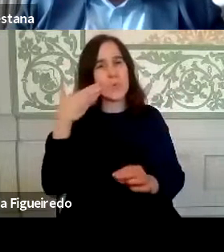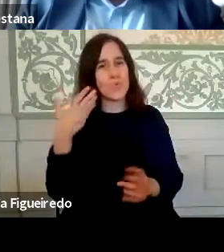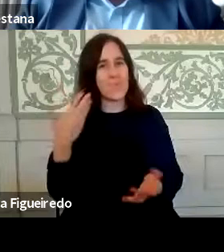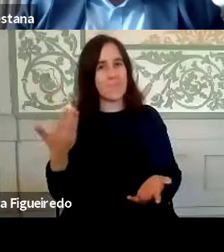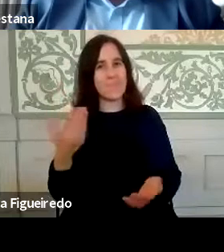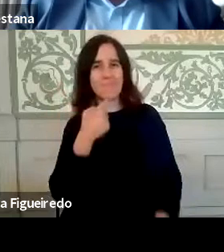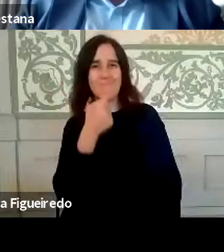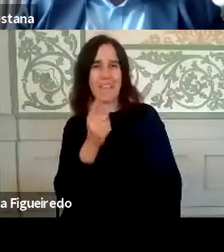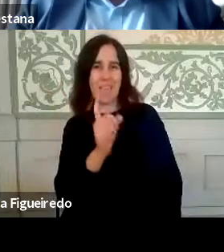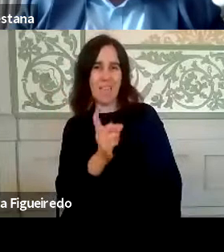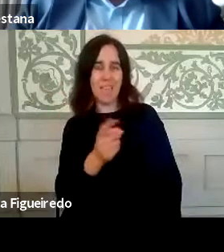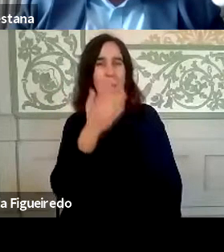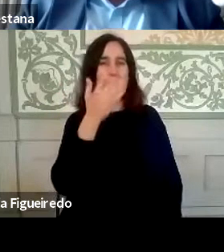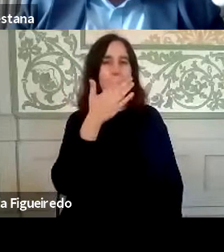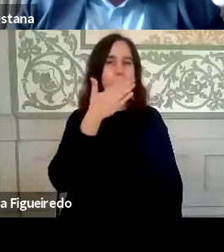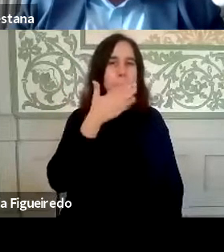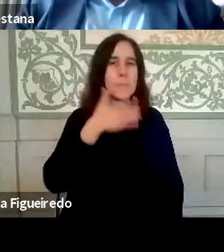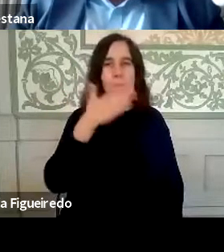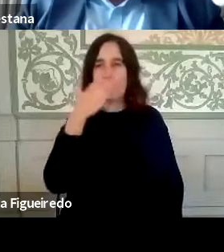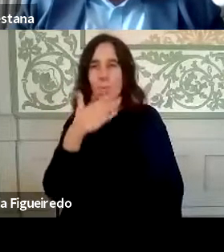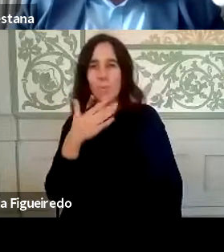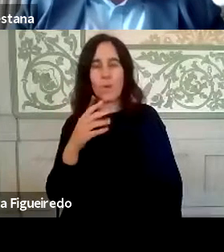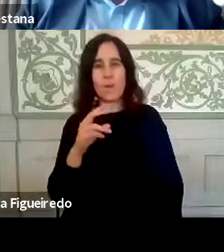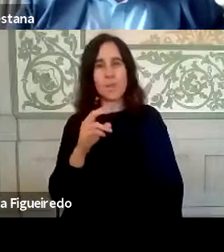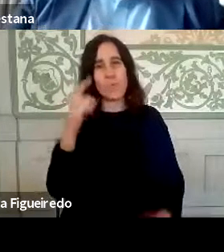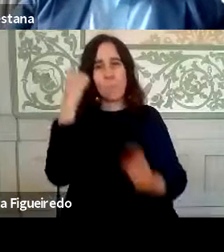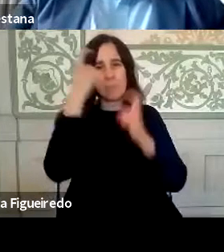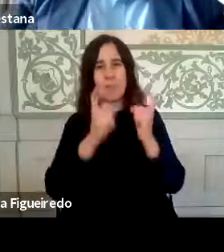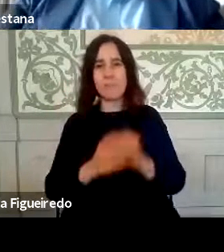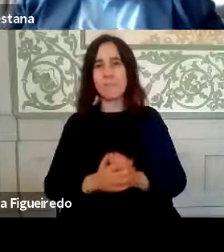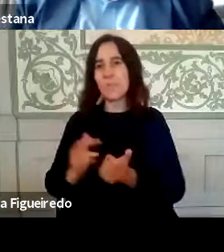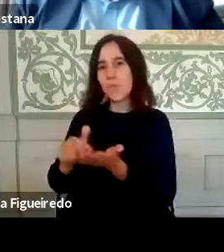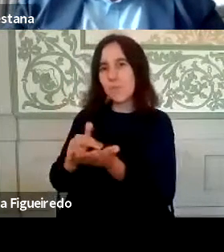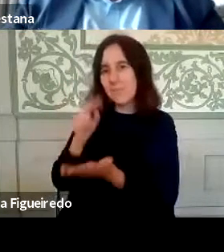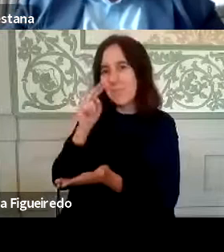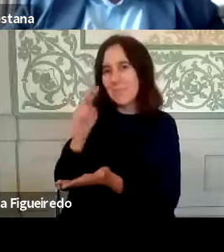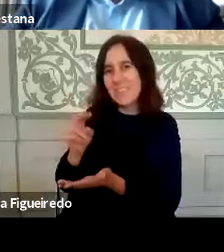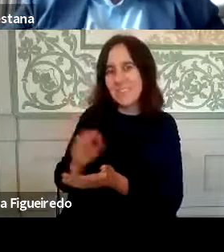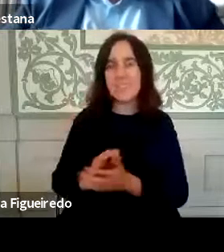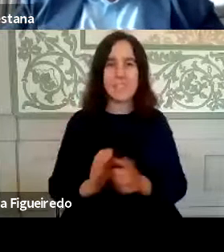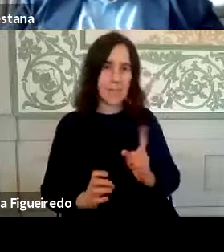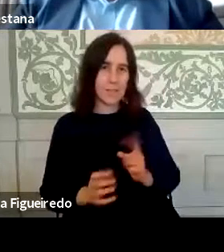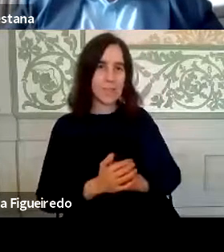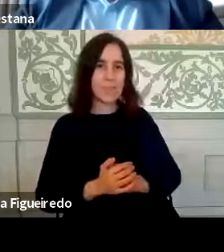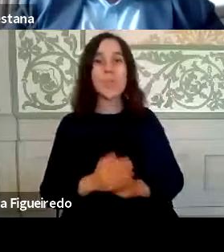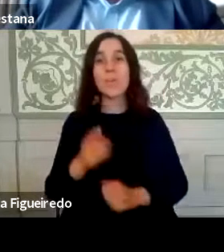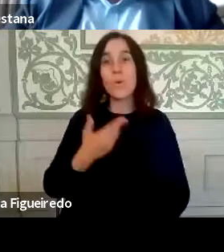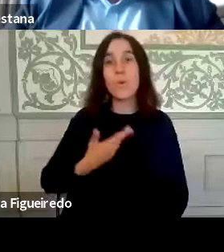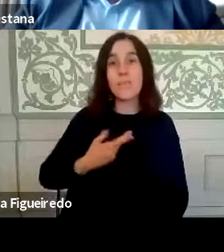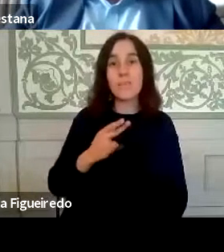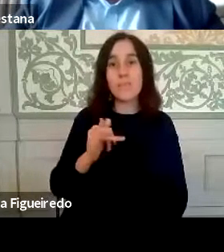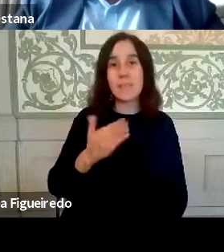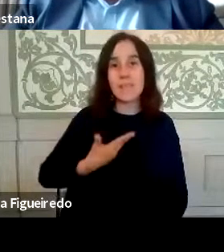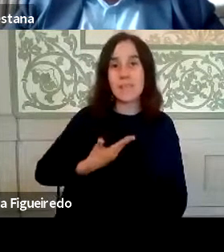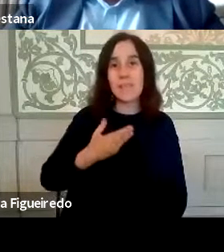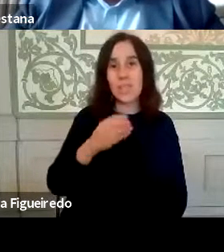afirmações assim de preto e branco, pensamento binário, não é? Esperar para ver. Eu vou pedir ao David Xavier para falar então dos procedimentos administrativos,